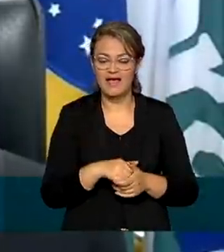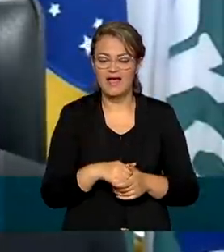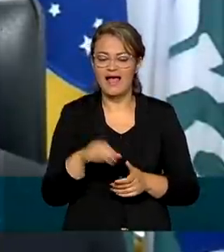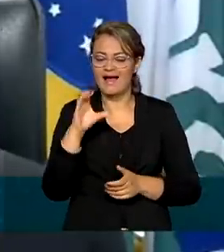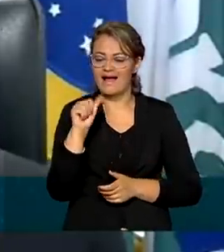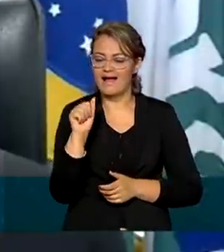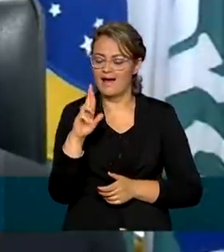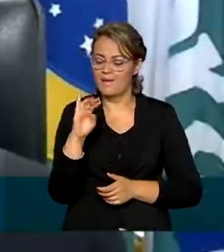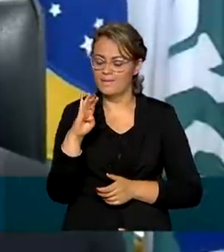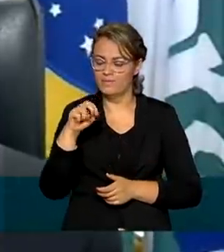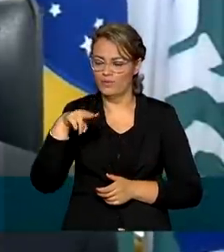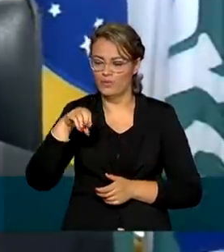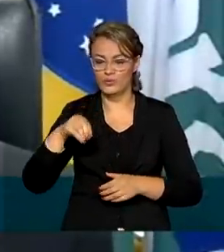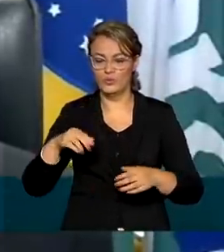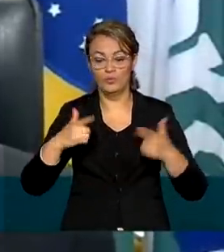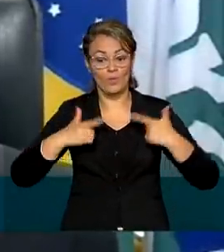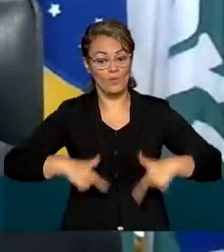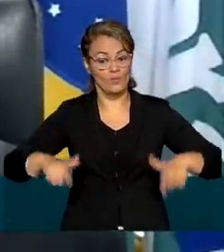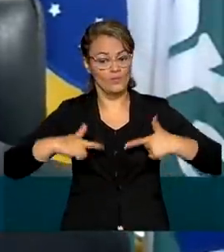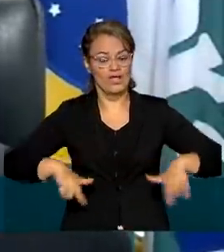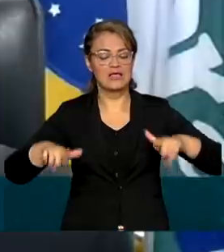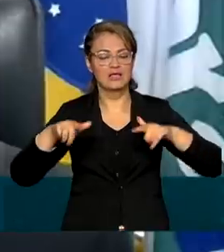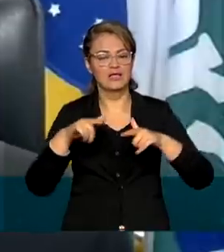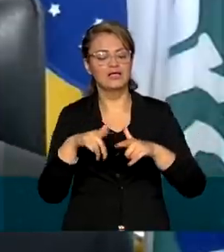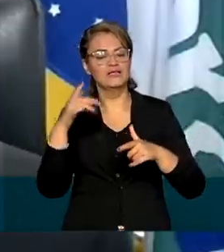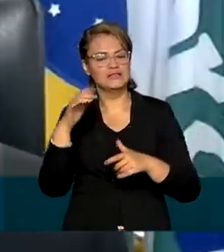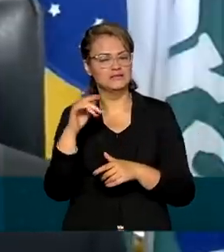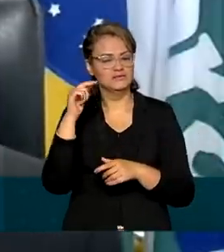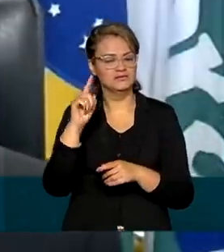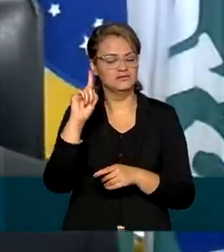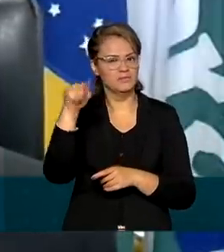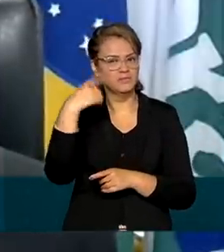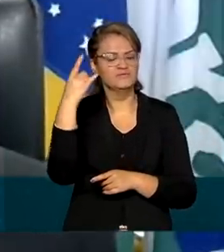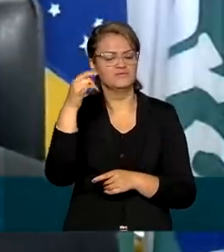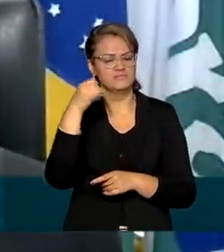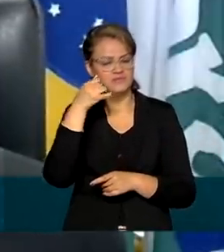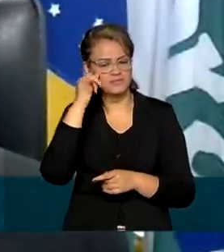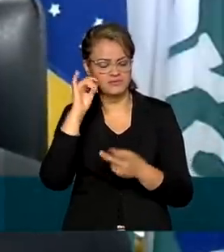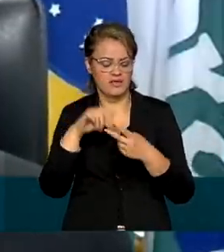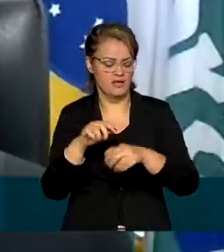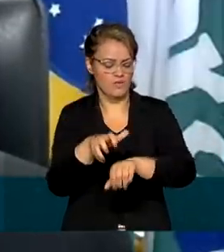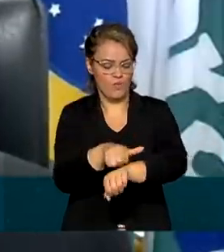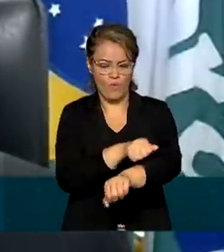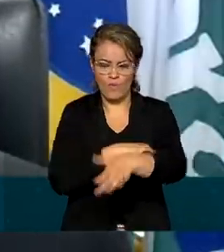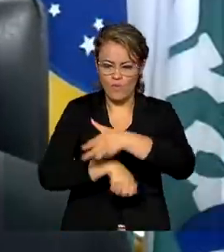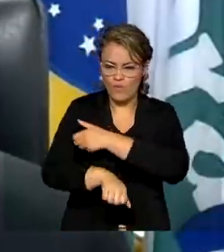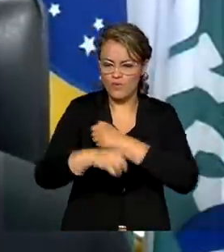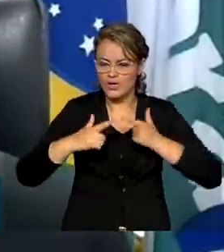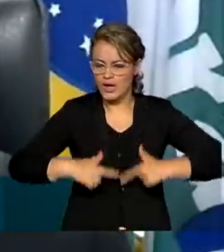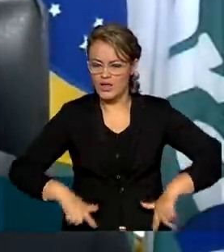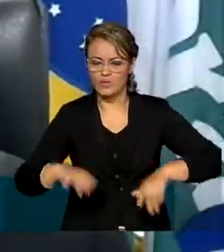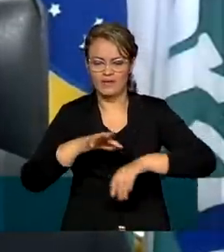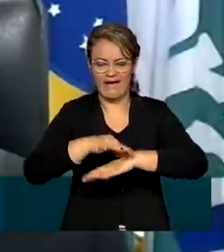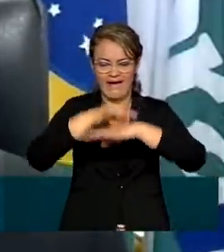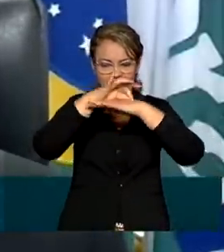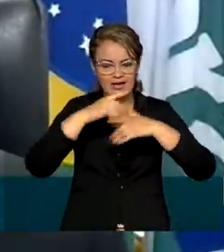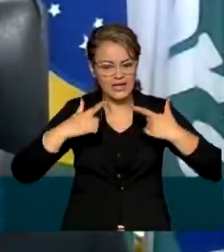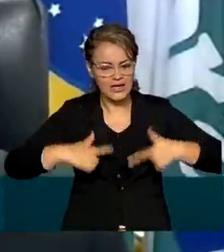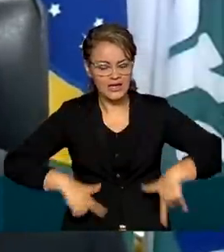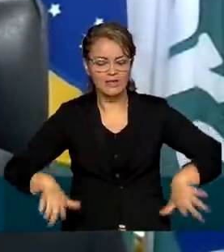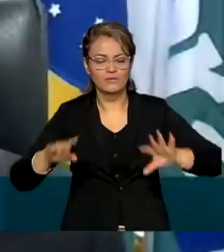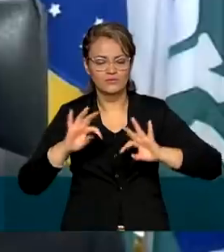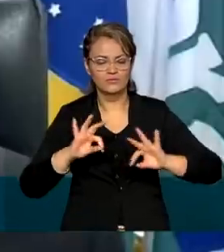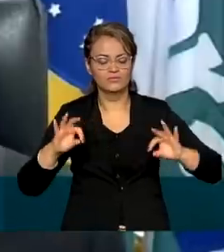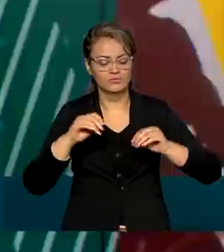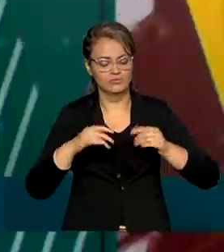E em breve, ministra, nós teremos o bezerro carbono neutro, o couro carbono neutro e a carne também de